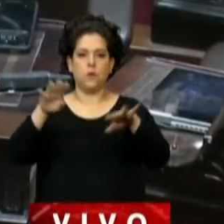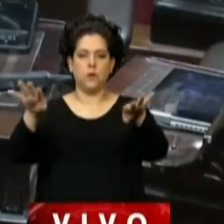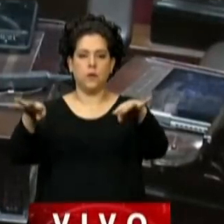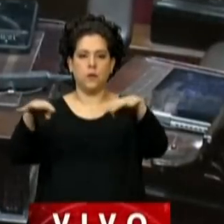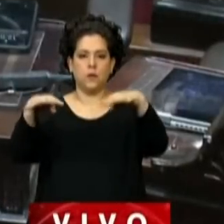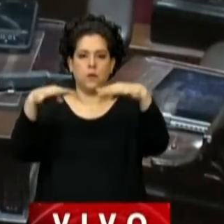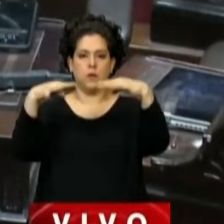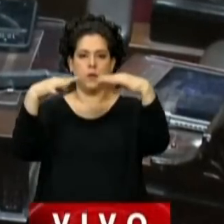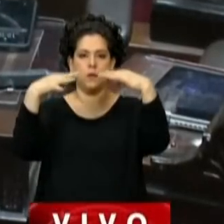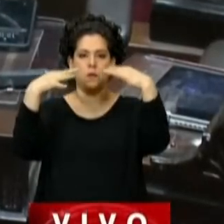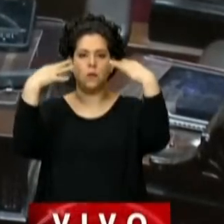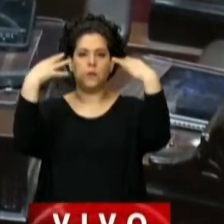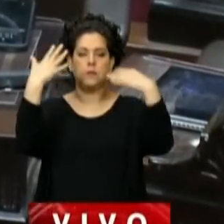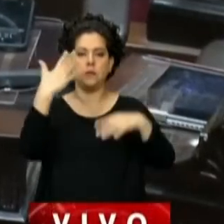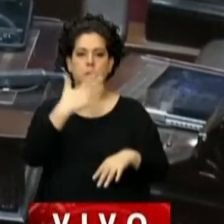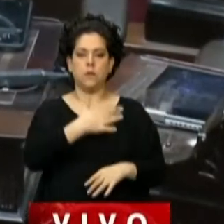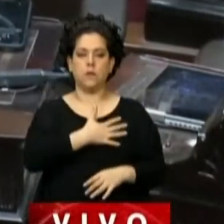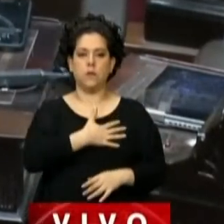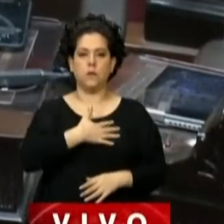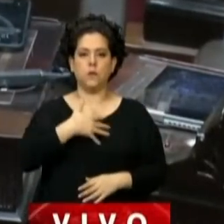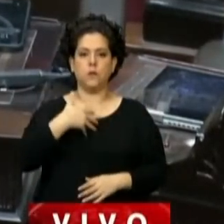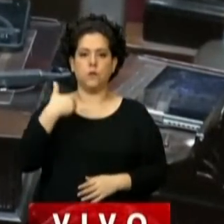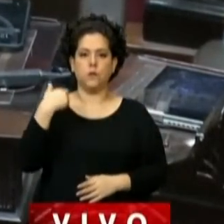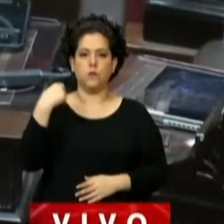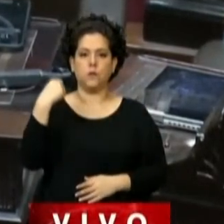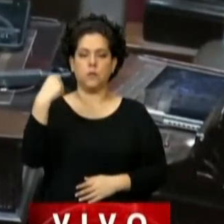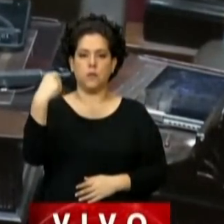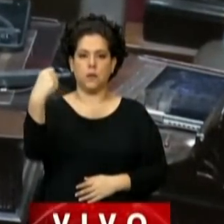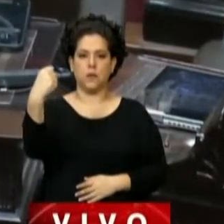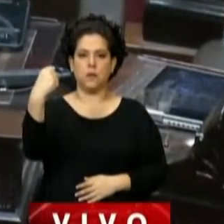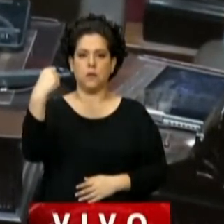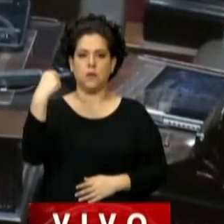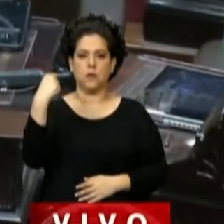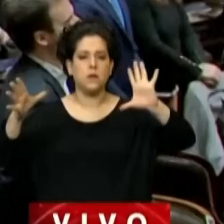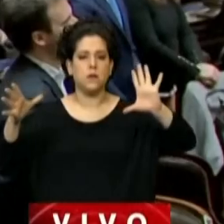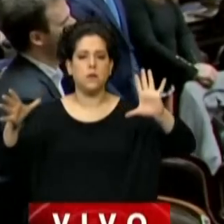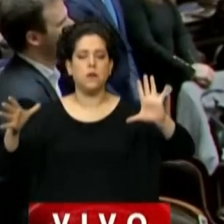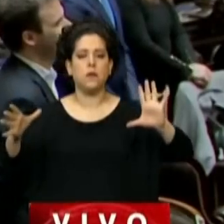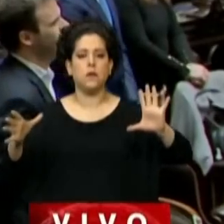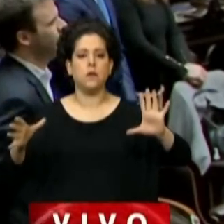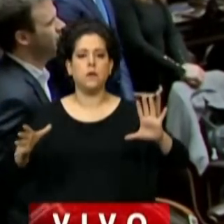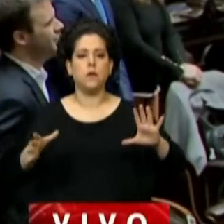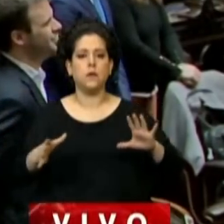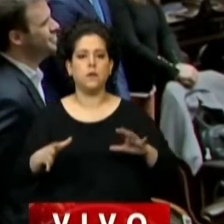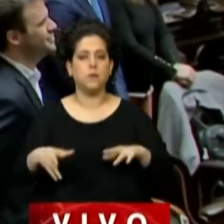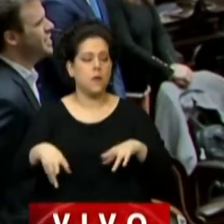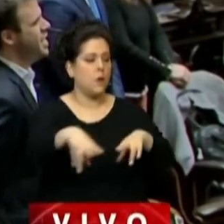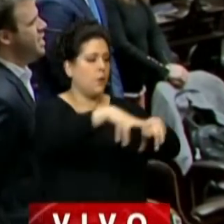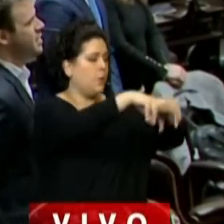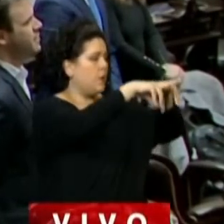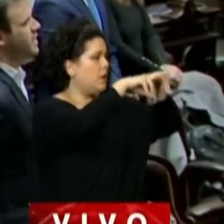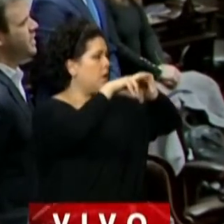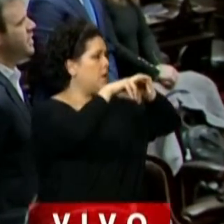assassinato foi suficiente para deixar o país em estado de choque. Ainda há muitos questionamentos sobre as